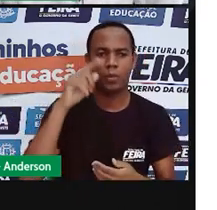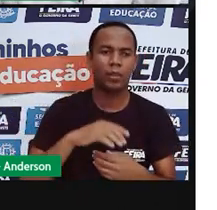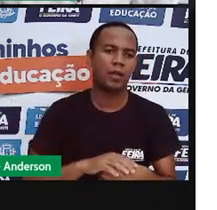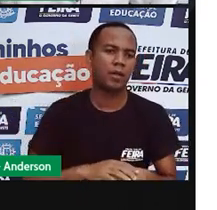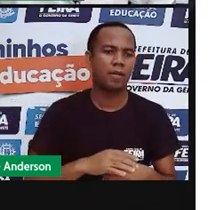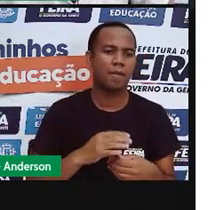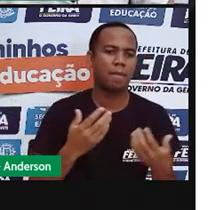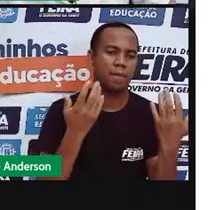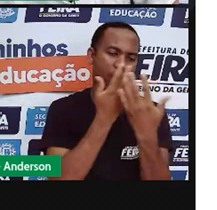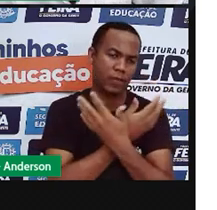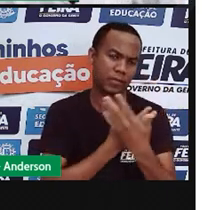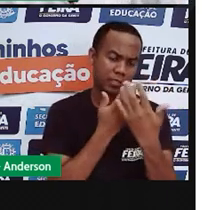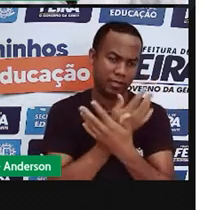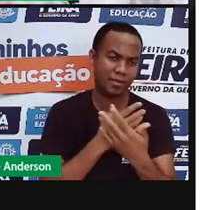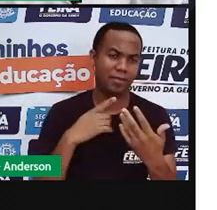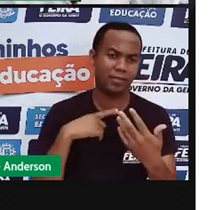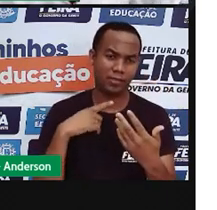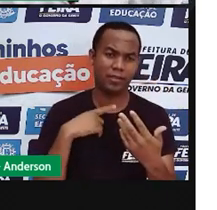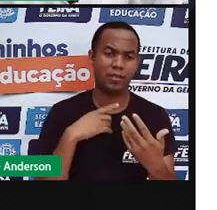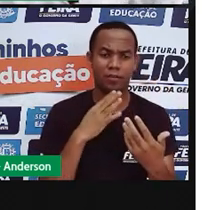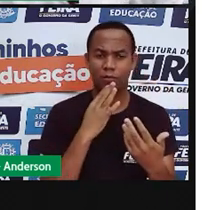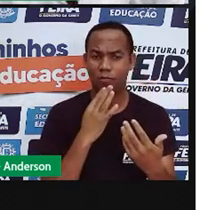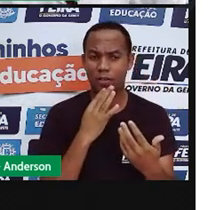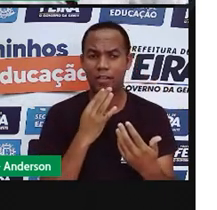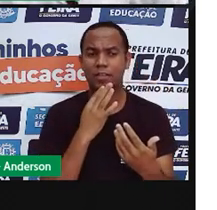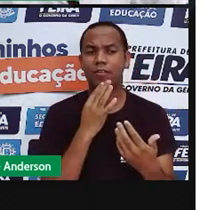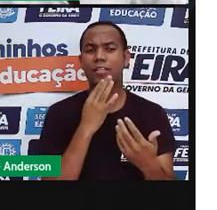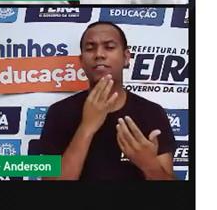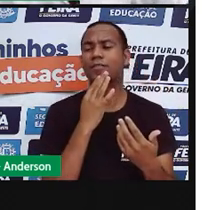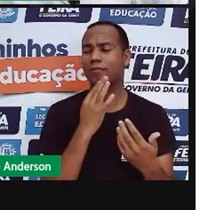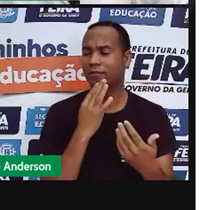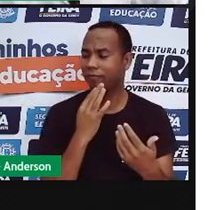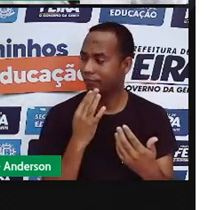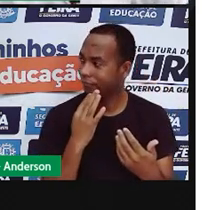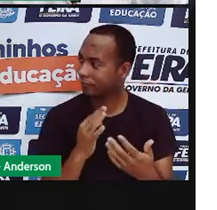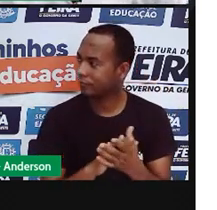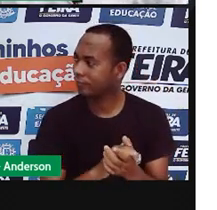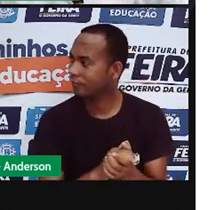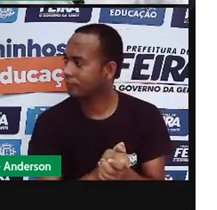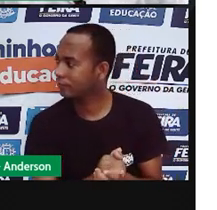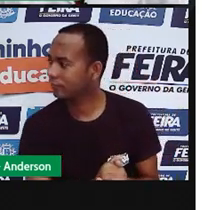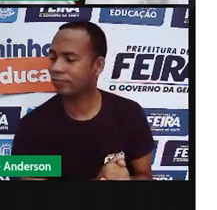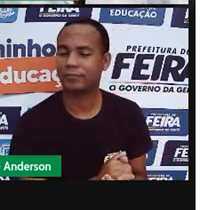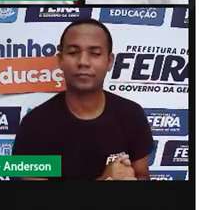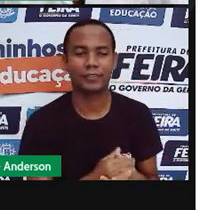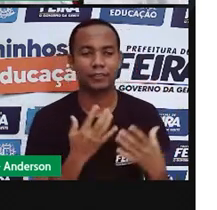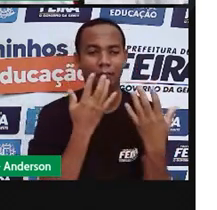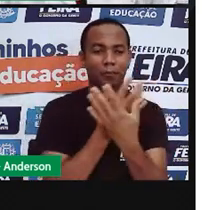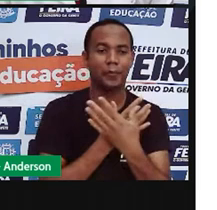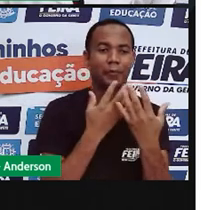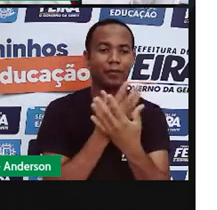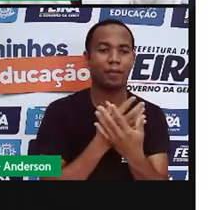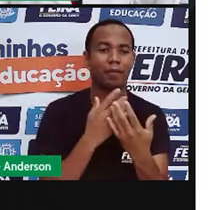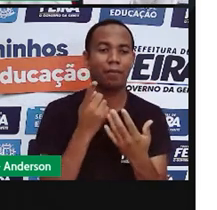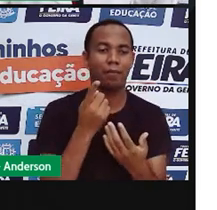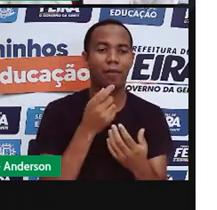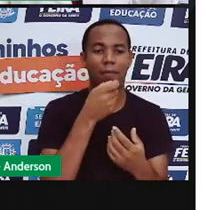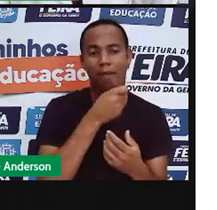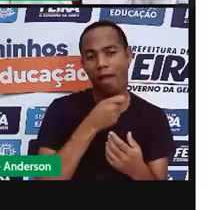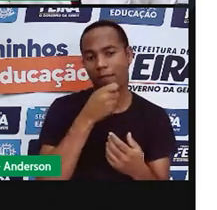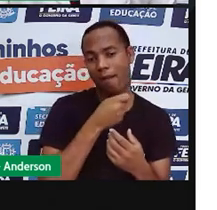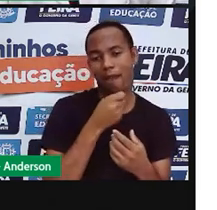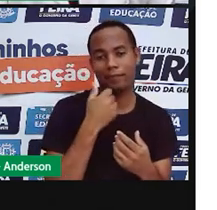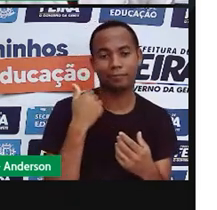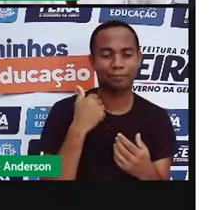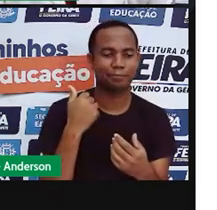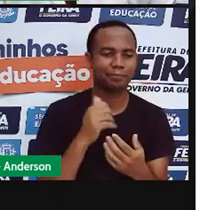mas o gatoto não morreu. Rê, o rê, rê. Não conhece essa? Ah, tá vendo aí que ele conhecia? Pronto.